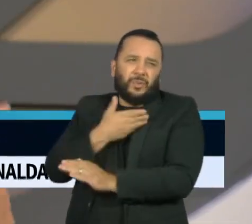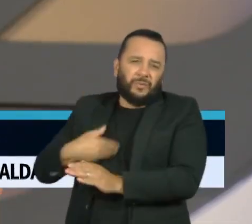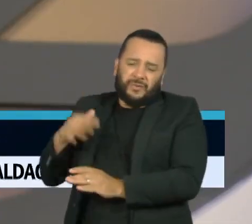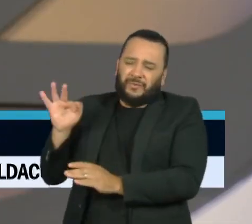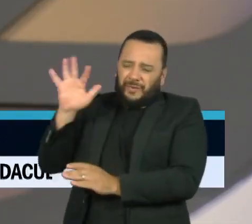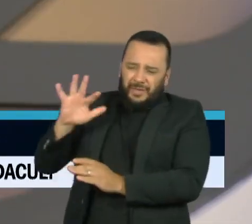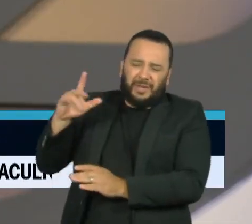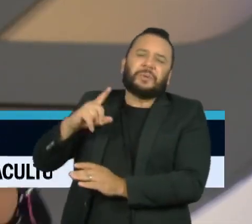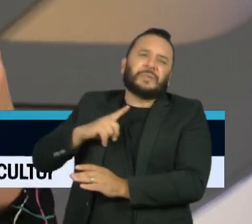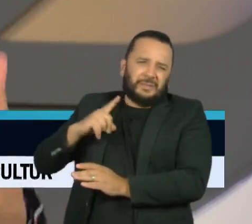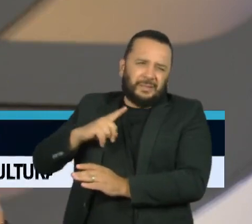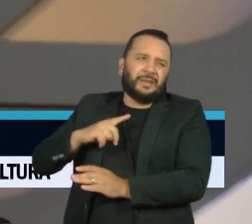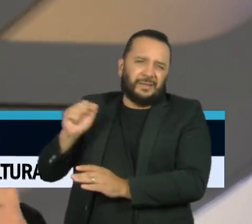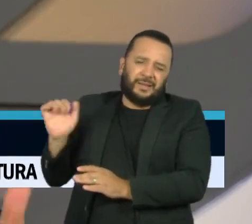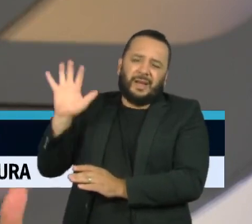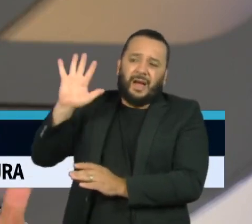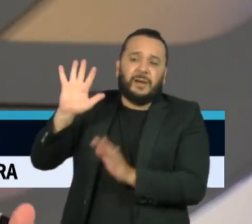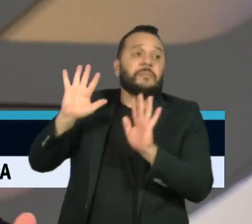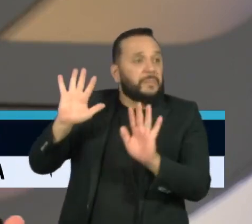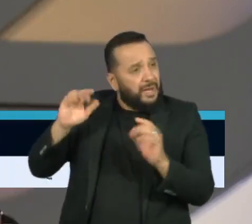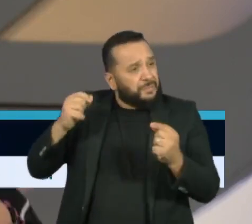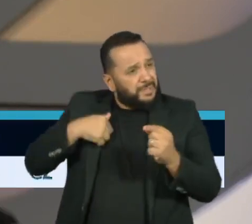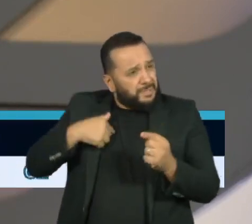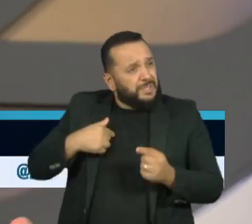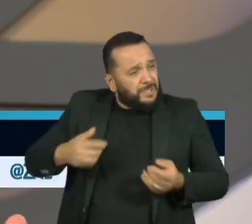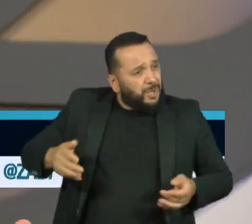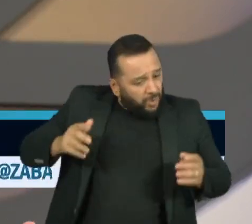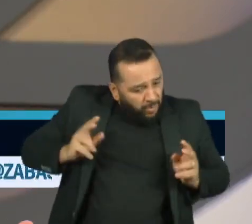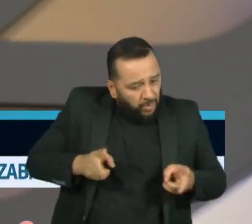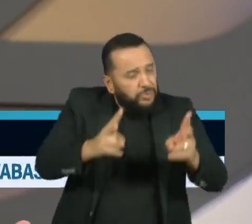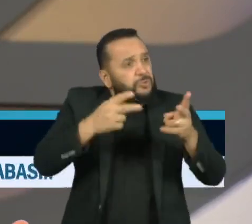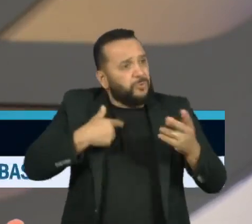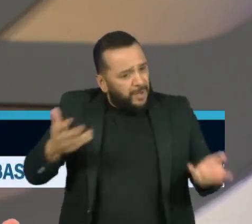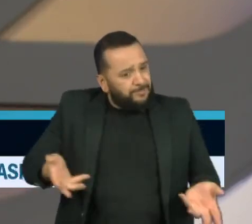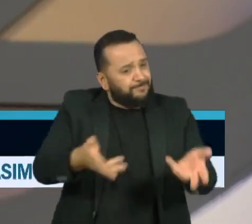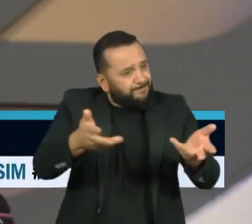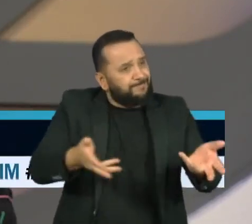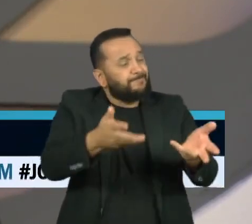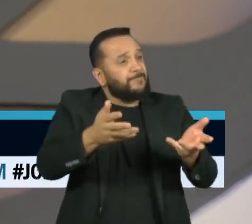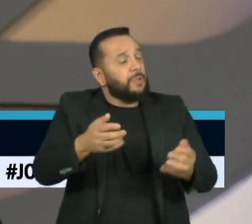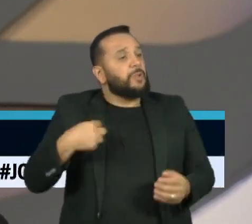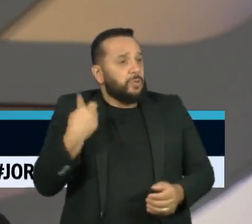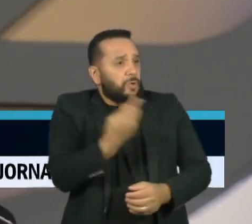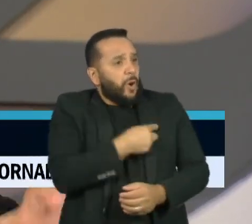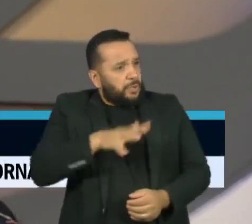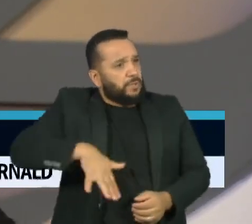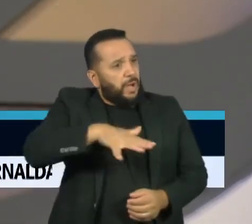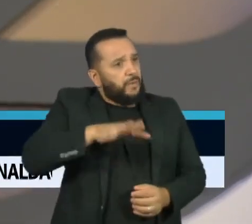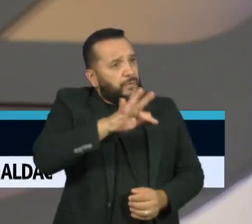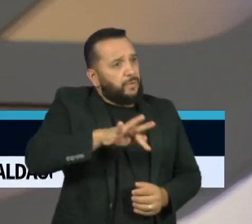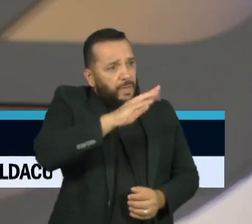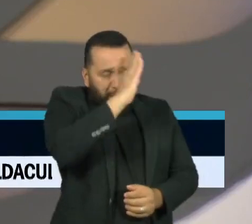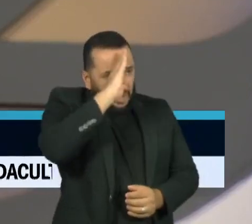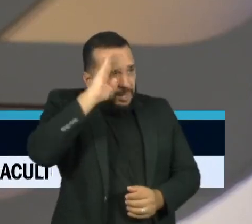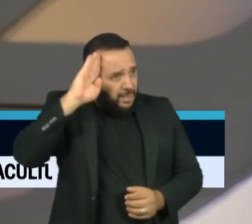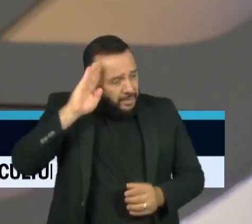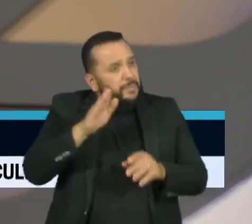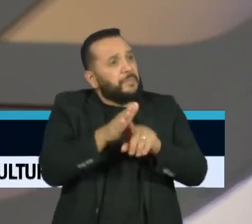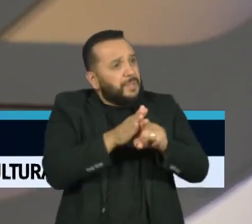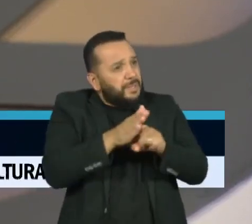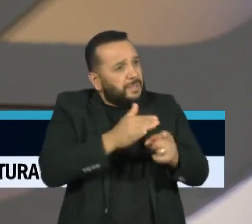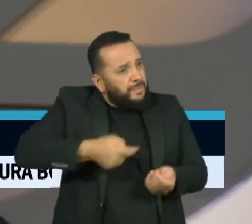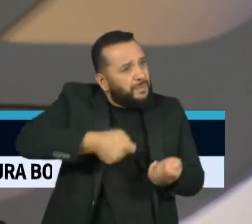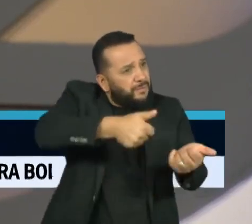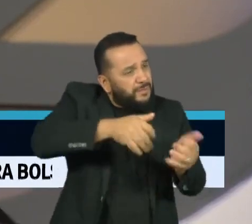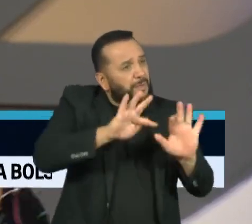aprimorar e qualificar. As condicionalidades do Bolsa Família são muito estudadas no ambiente acadêmico e comprovadamente bem-sucedidas. Por quê?